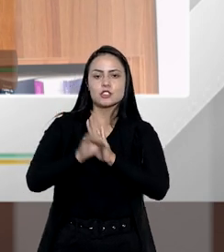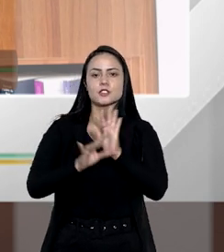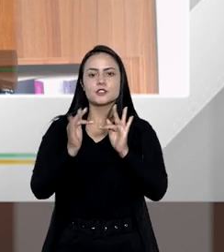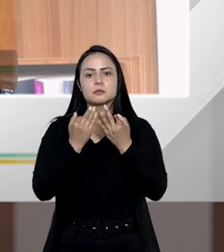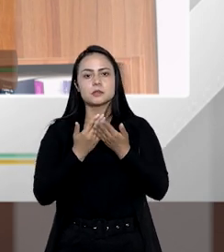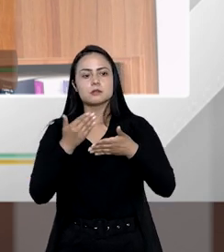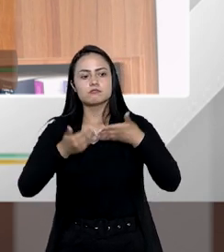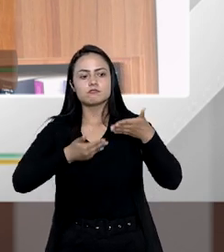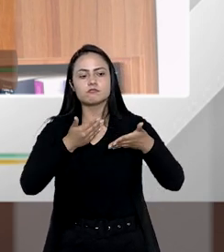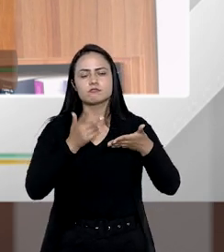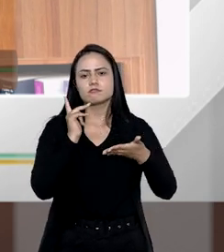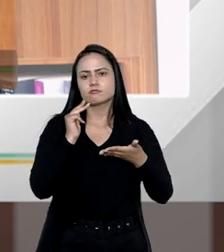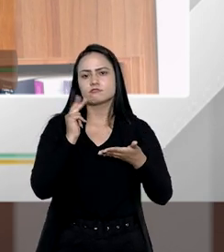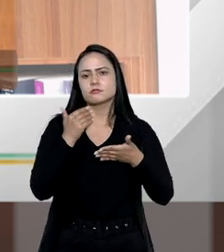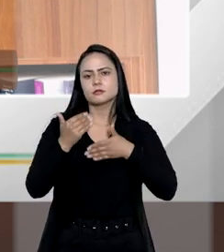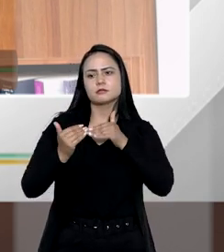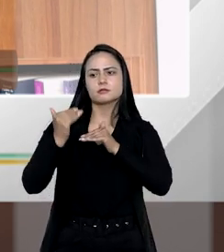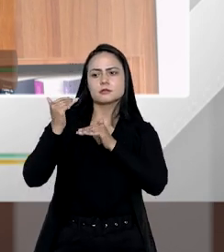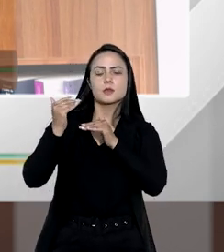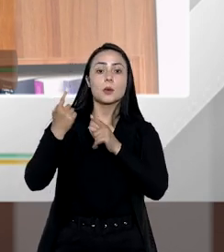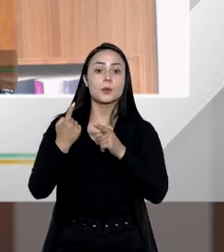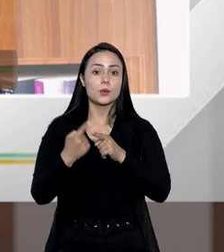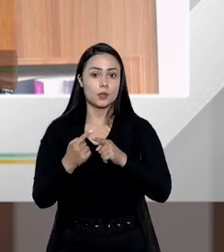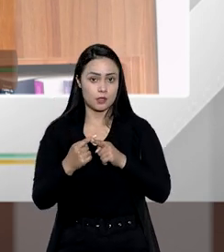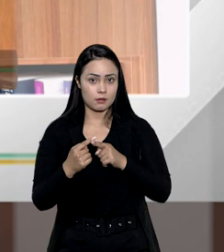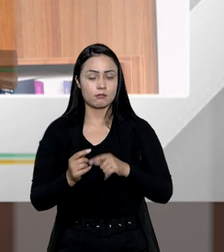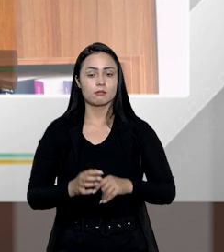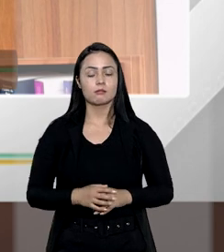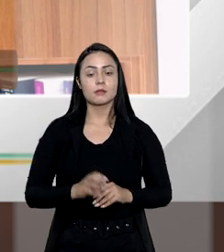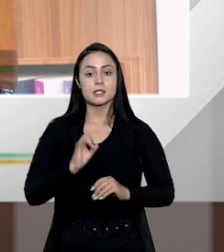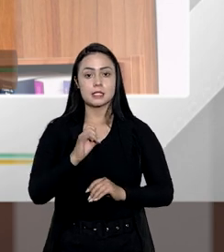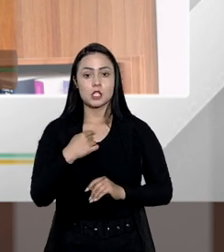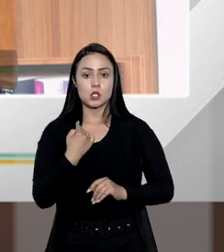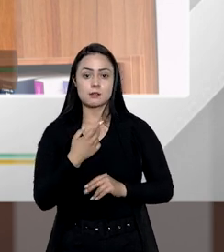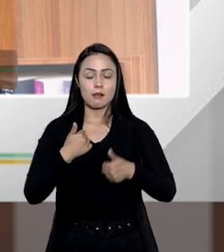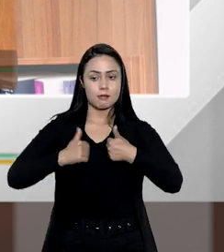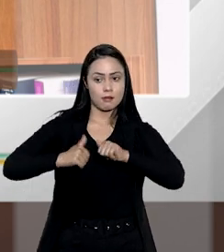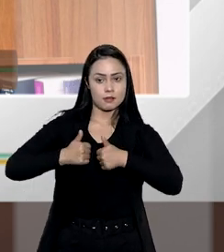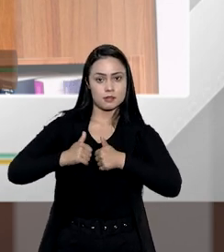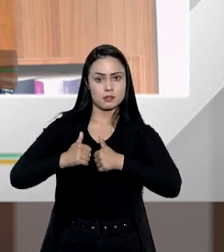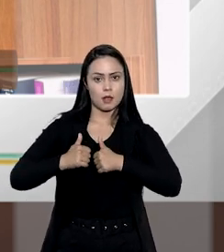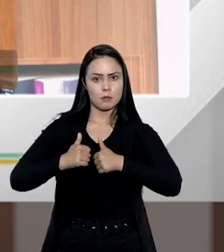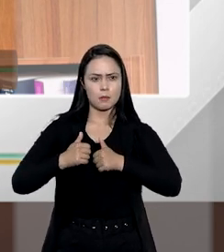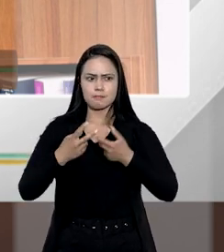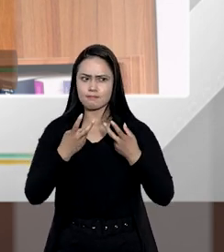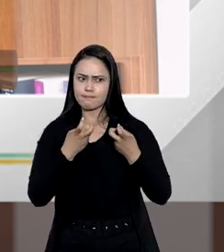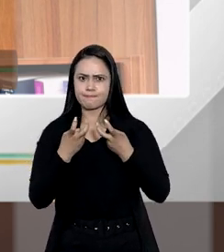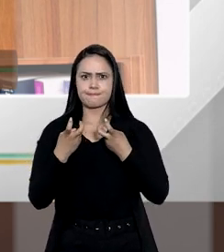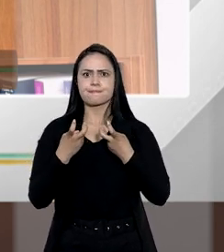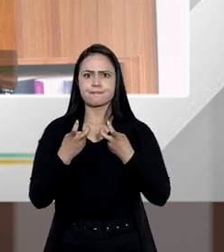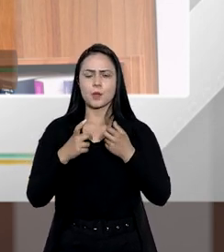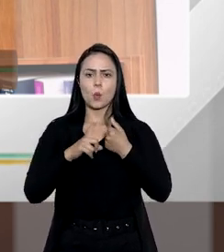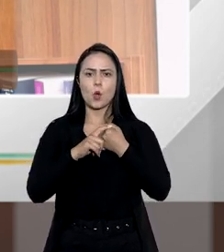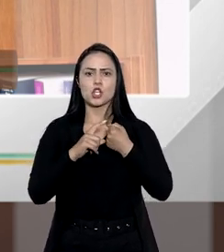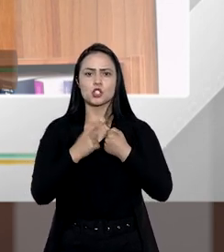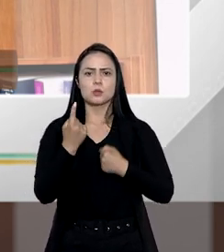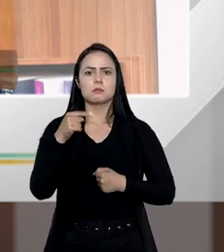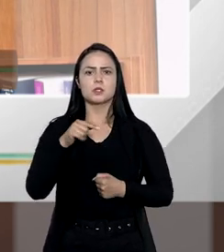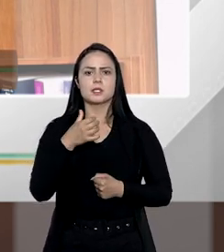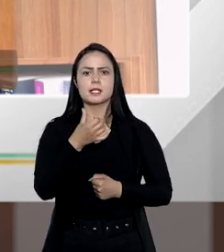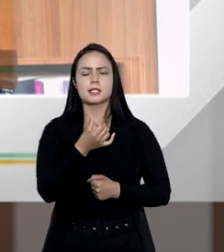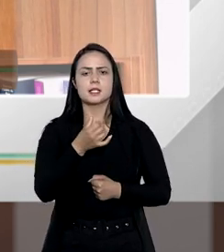contemporâneo essas potencialidades, por quê? Se nós analisarmos friamente o artigo